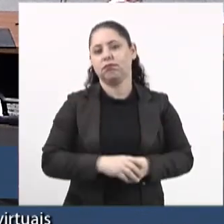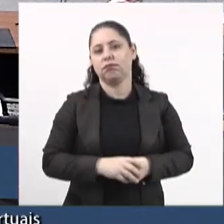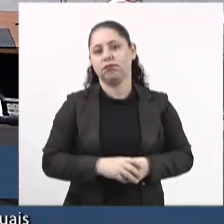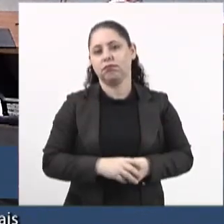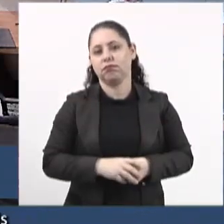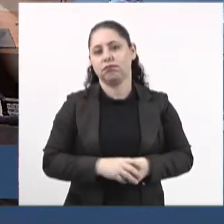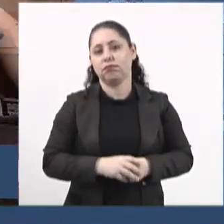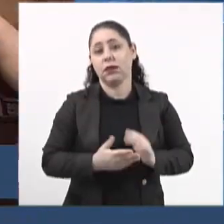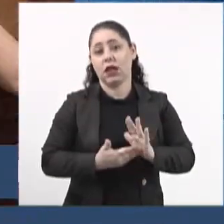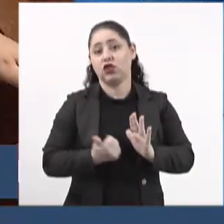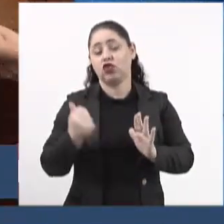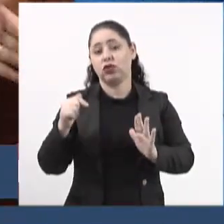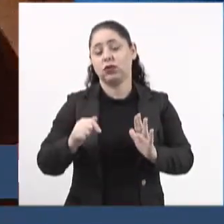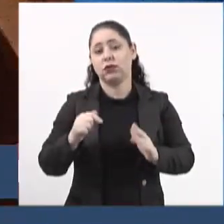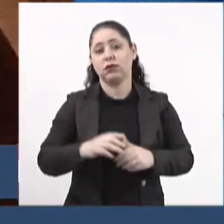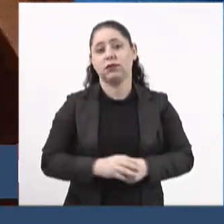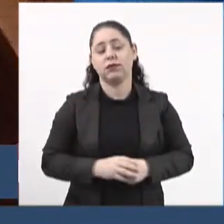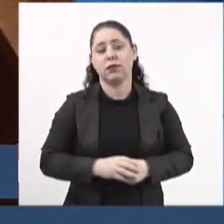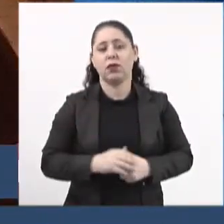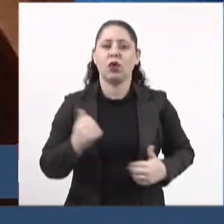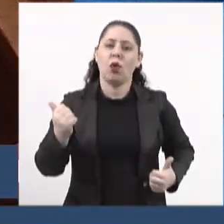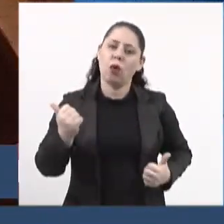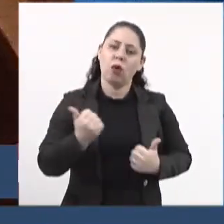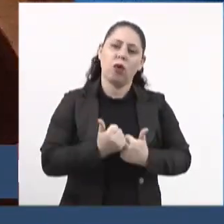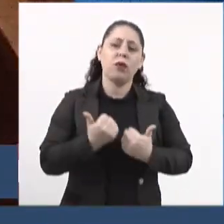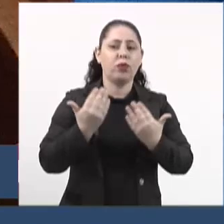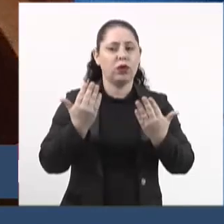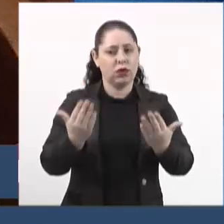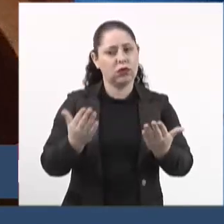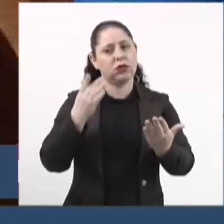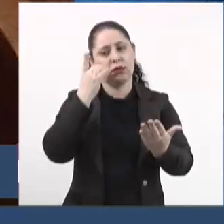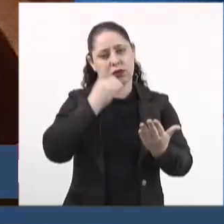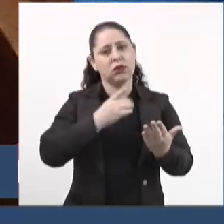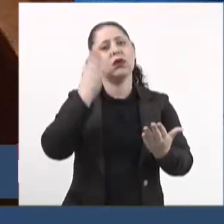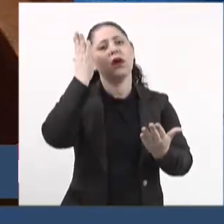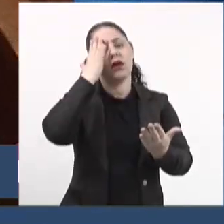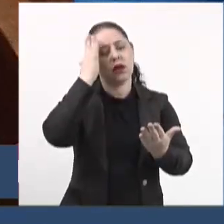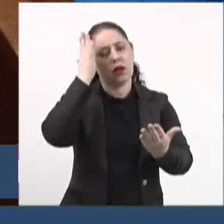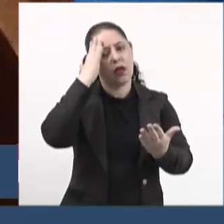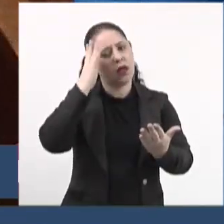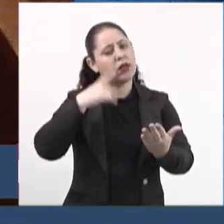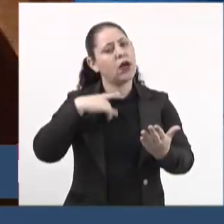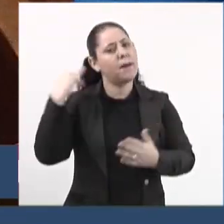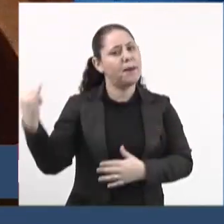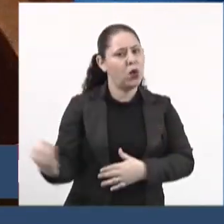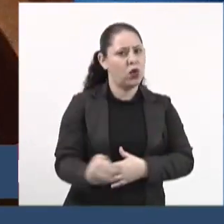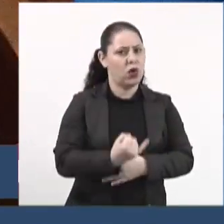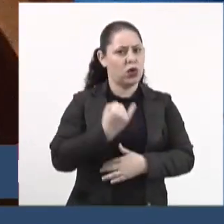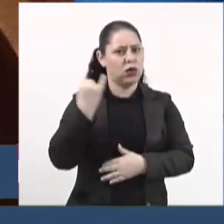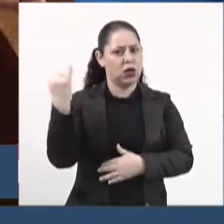Que tire daqui um apoio dos senhores, porque eu sei o peso que tem essa casa,